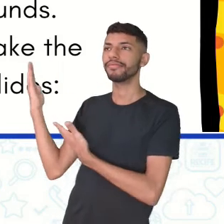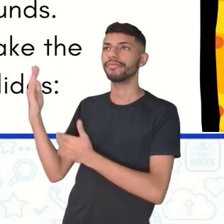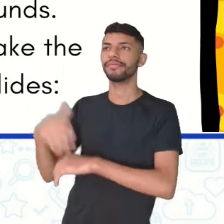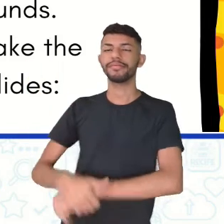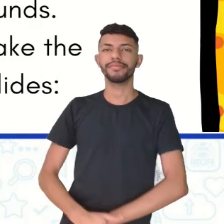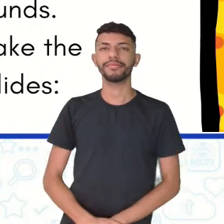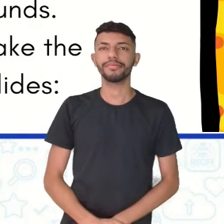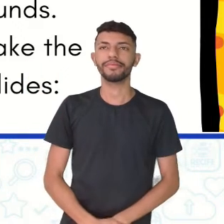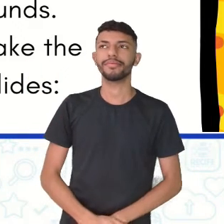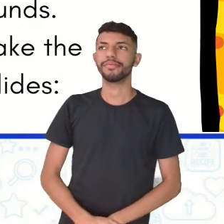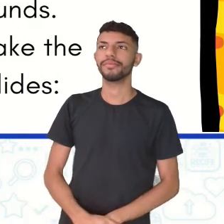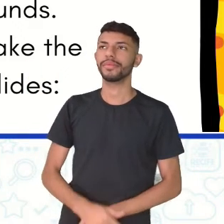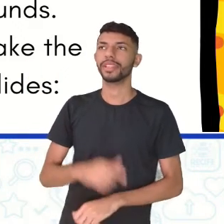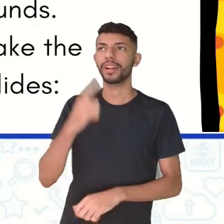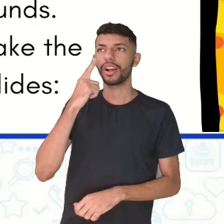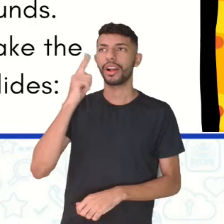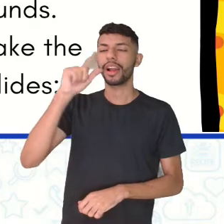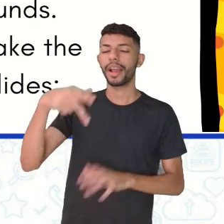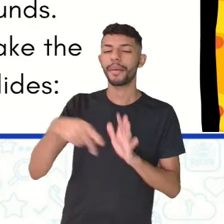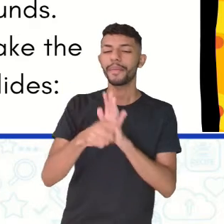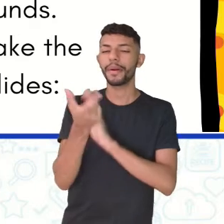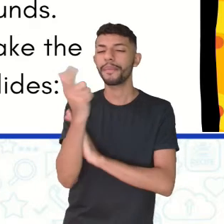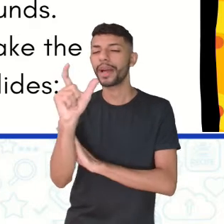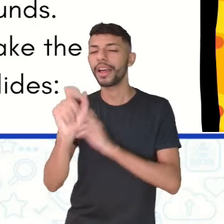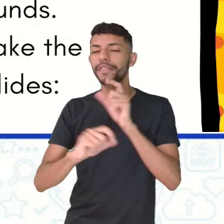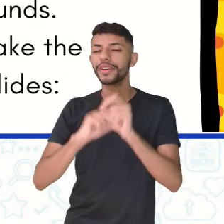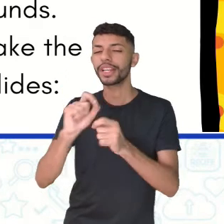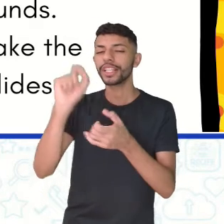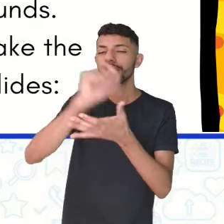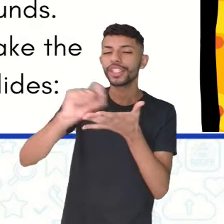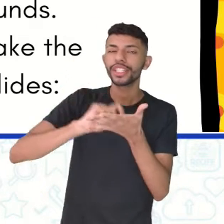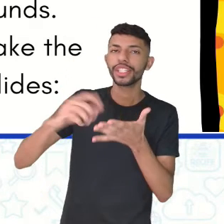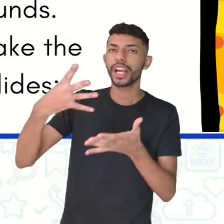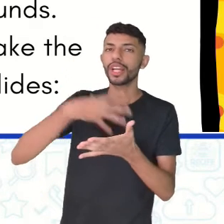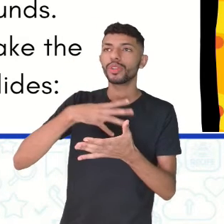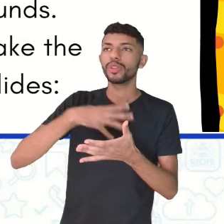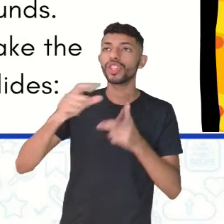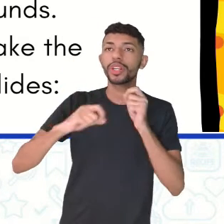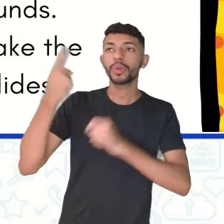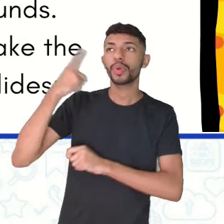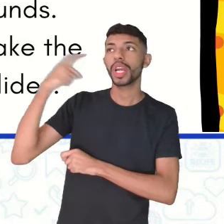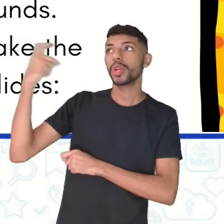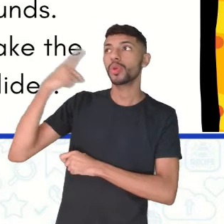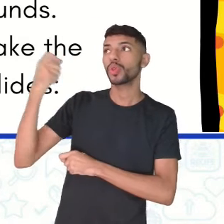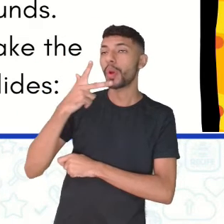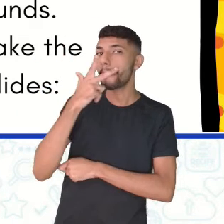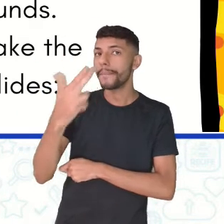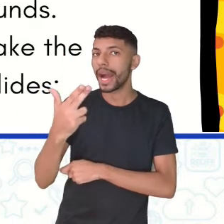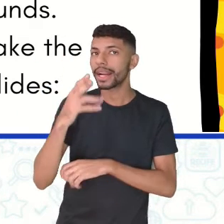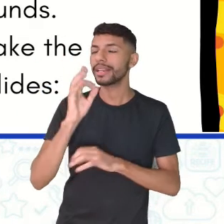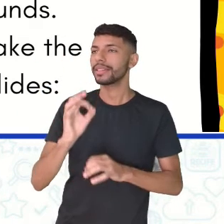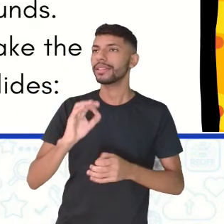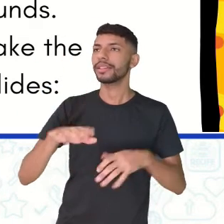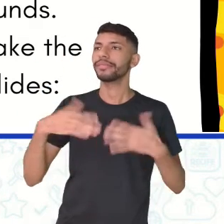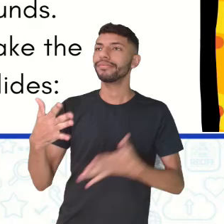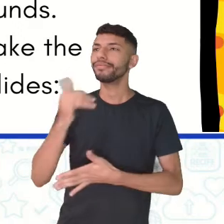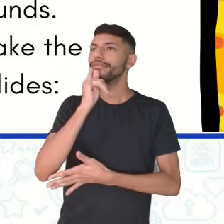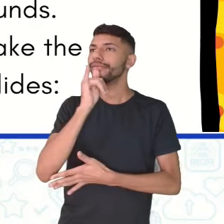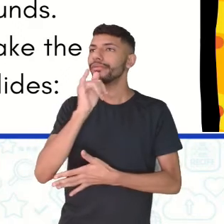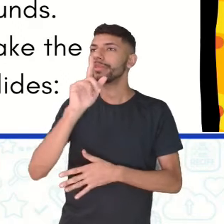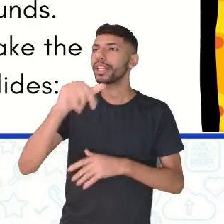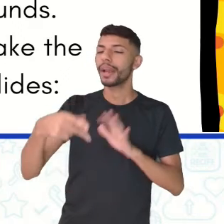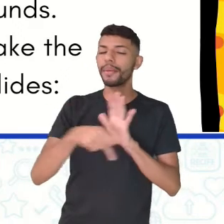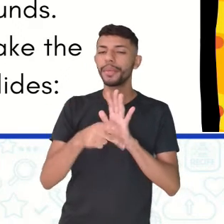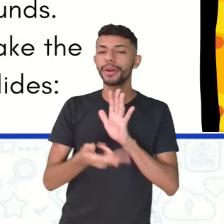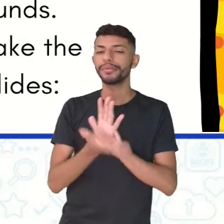A onomatopeia é a palavra que é escrita da maneira que o som se parece. Então, é